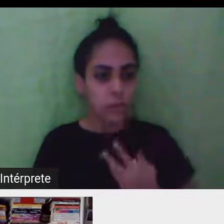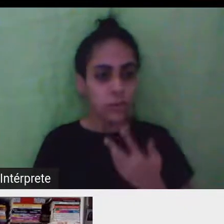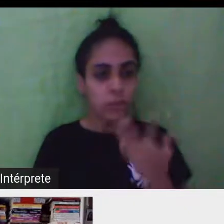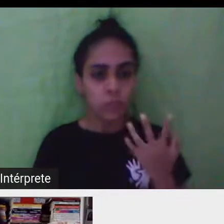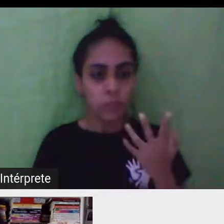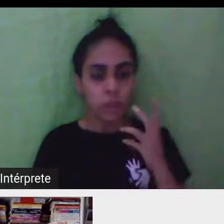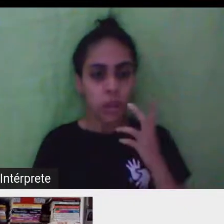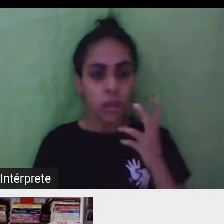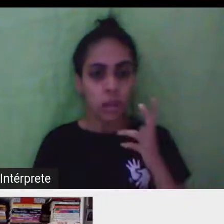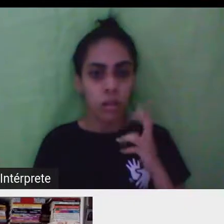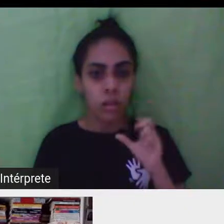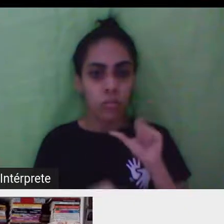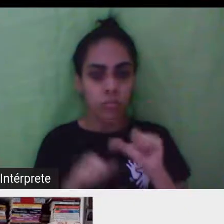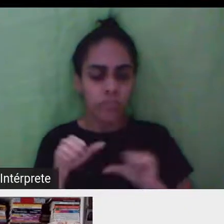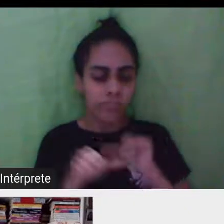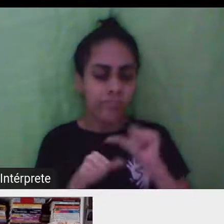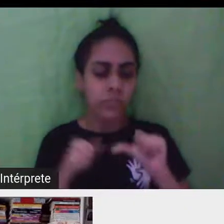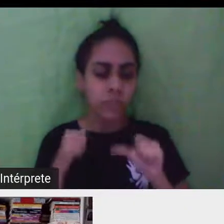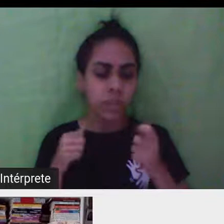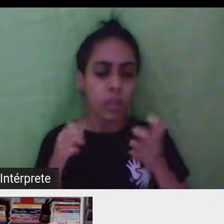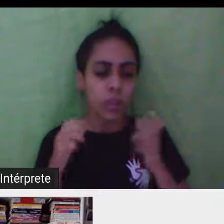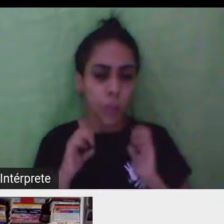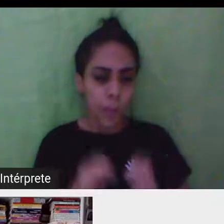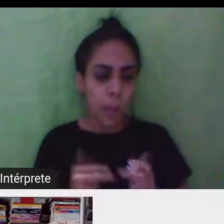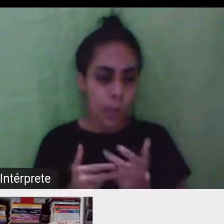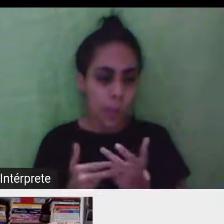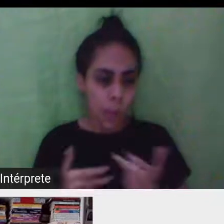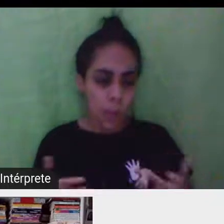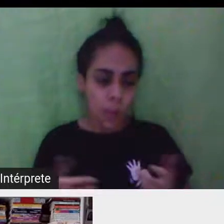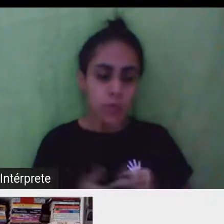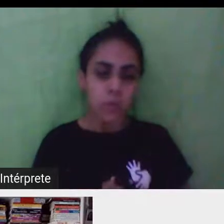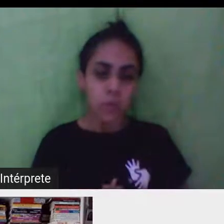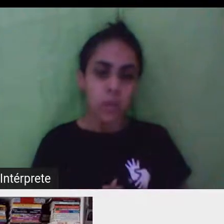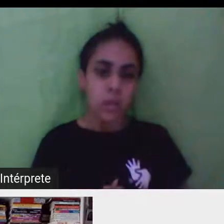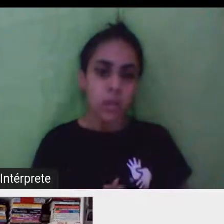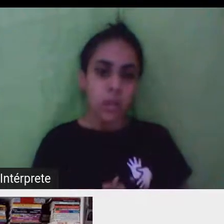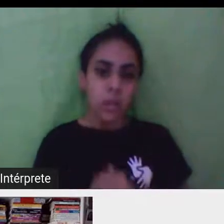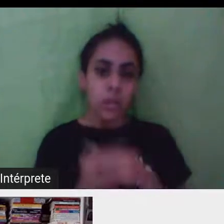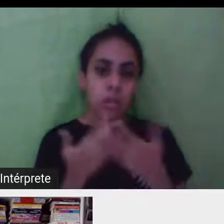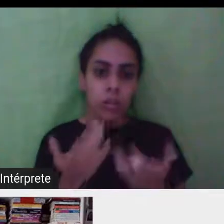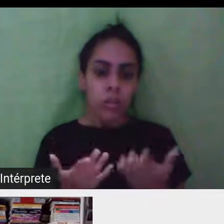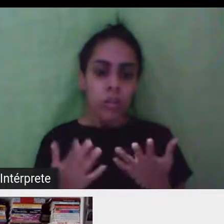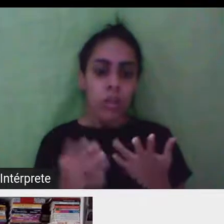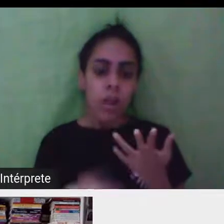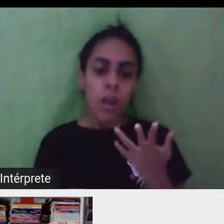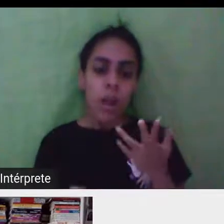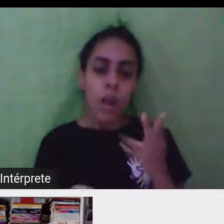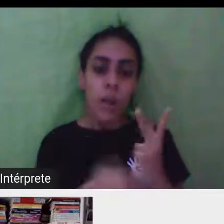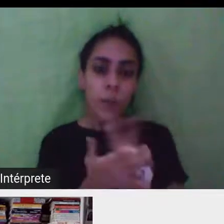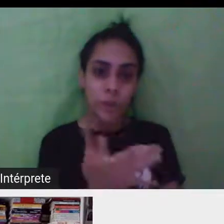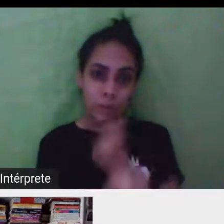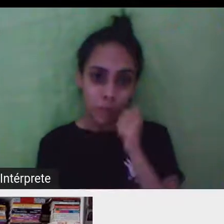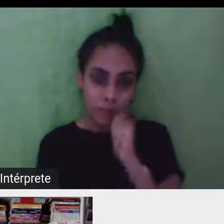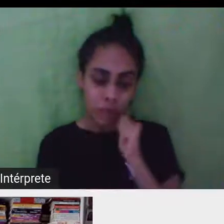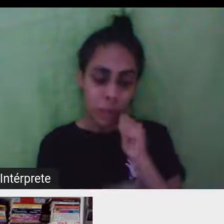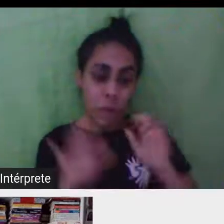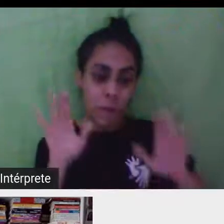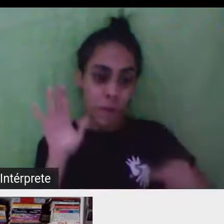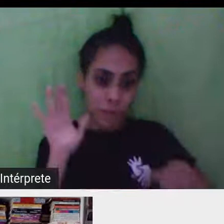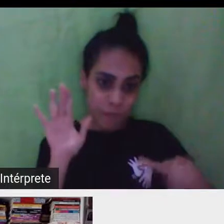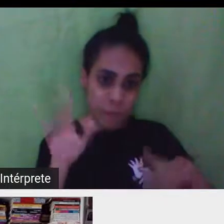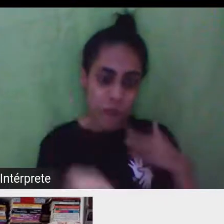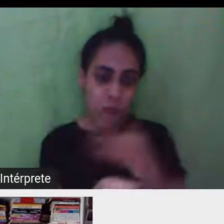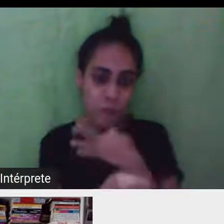uma reconstrução de si e vivesse esse refinamento. E ao ir para a praia, né? Passar essas férias no